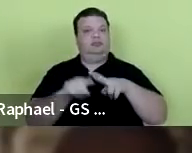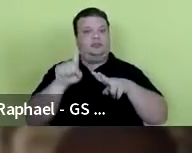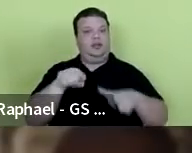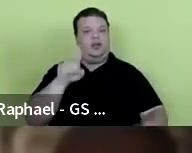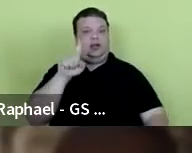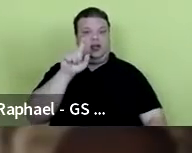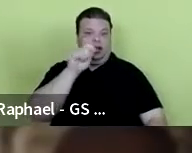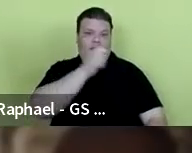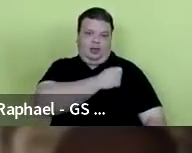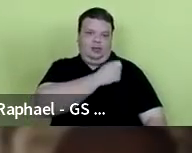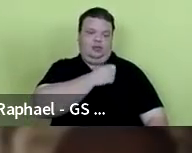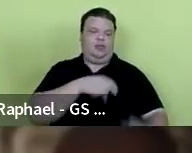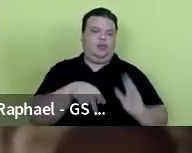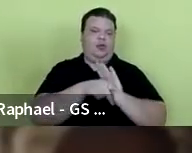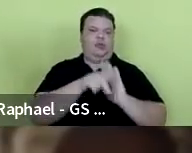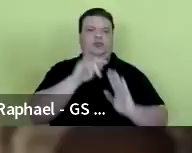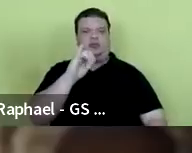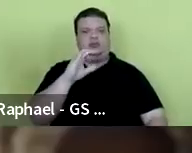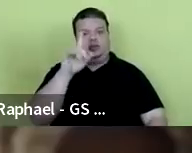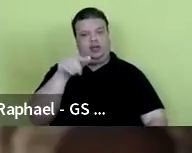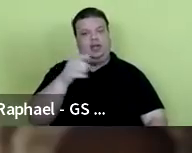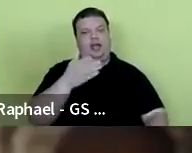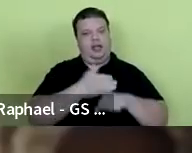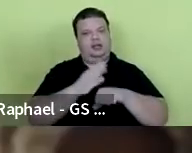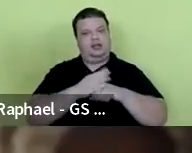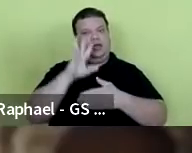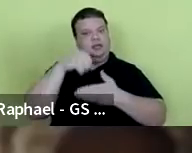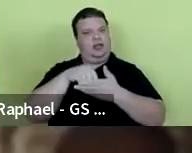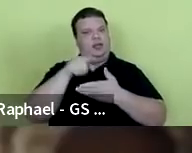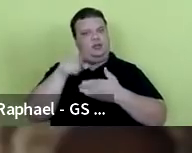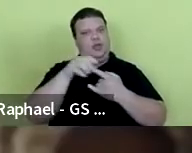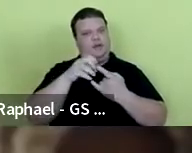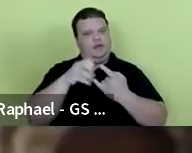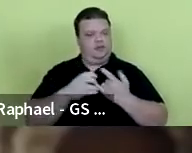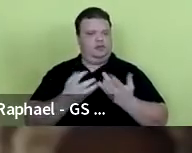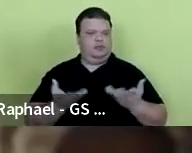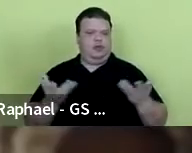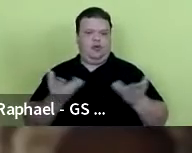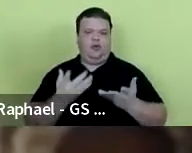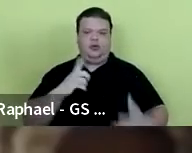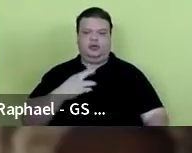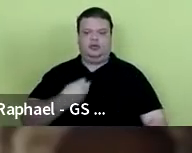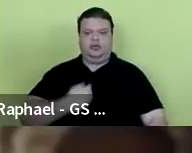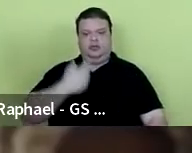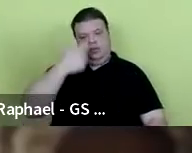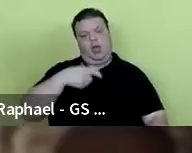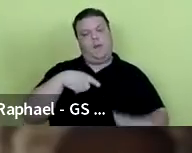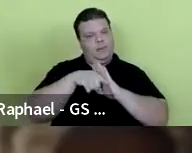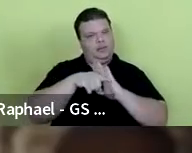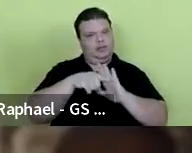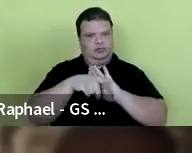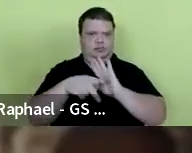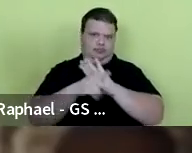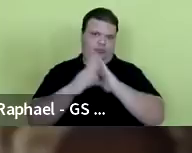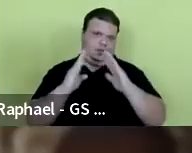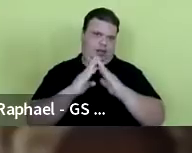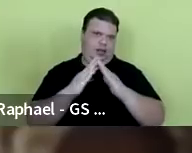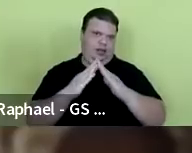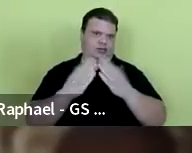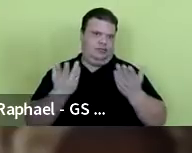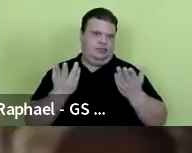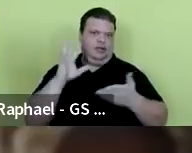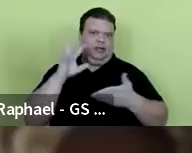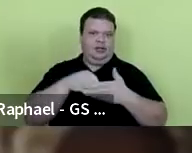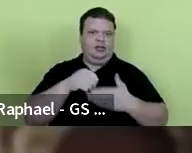Científica, fazendo um estágio no laboratório de pesquisa aqui do Instituto Oswaldo Cruz. Atualmente, eu sou pesquisador da casa, pesquisador do Instituto Oswaldo